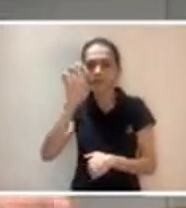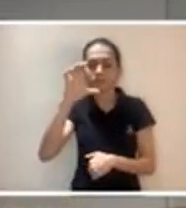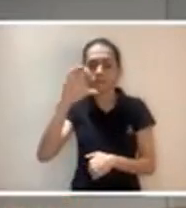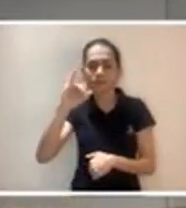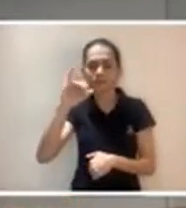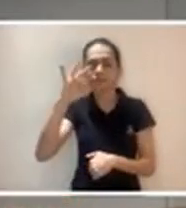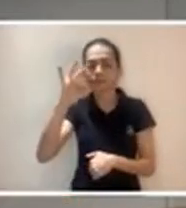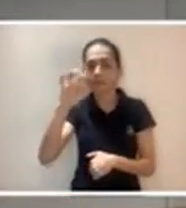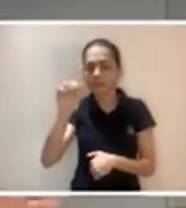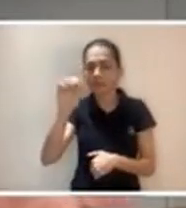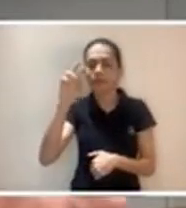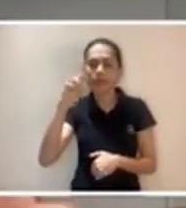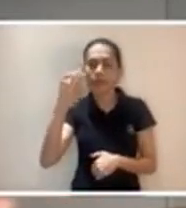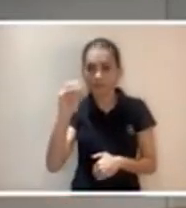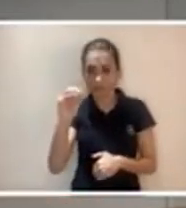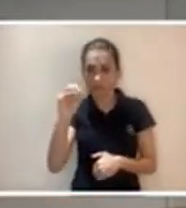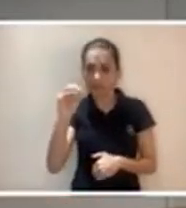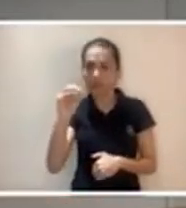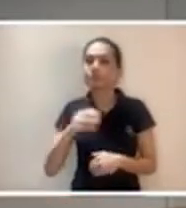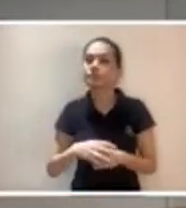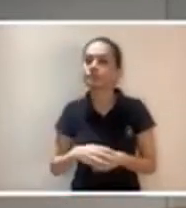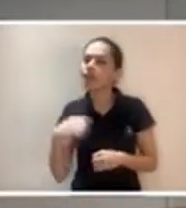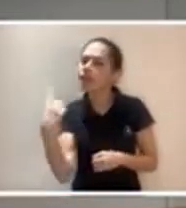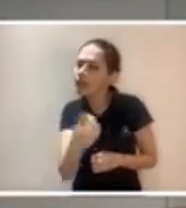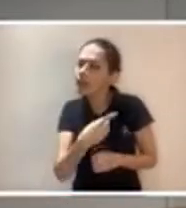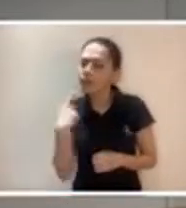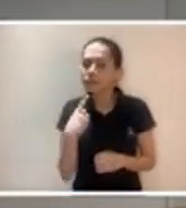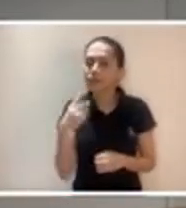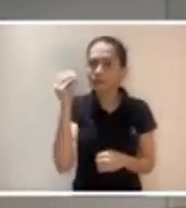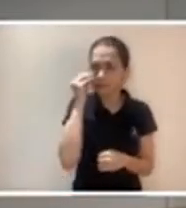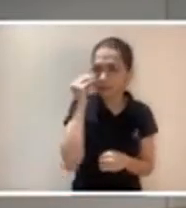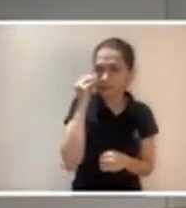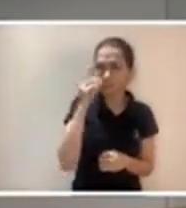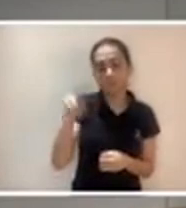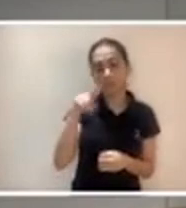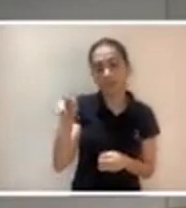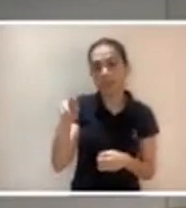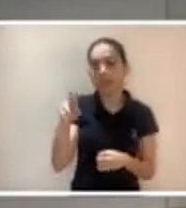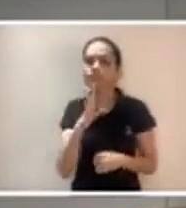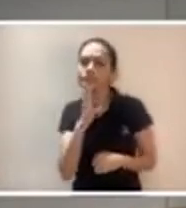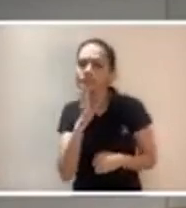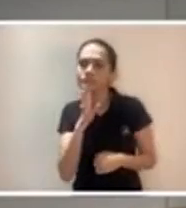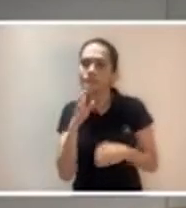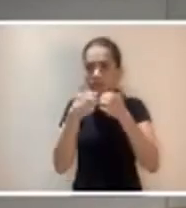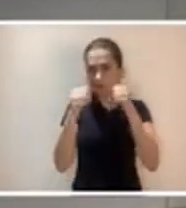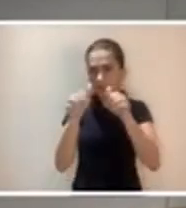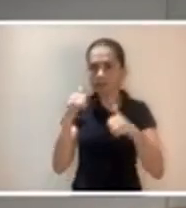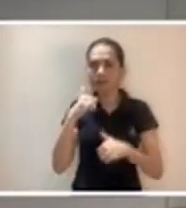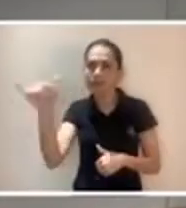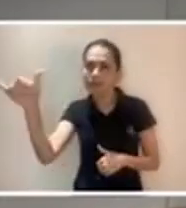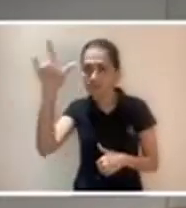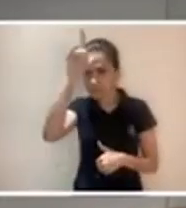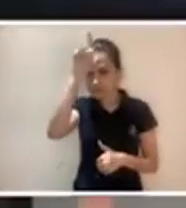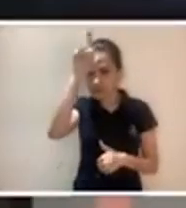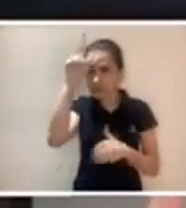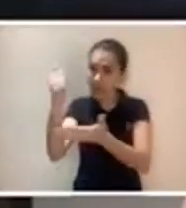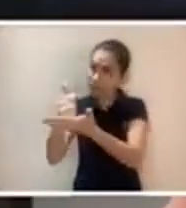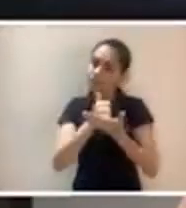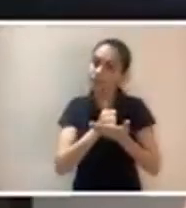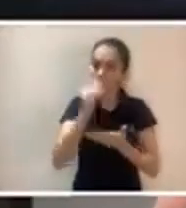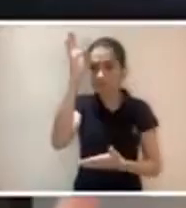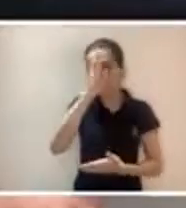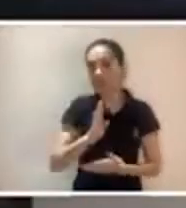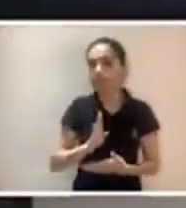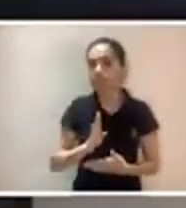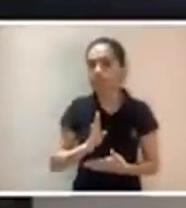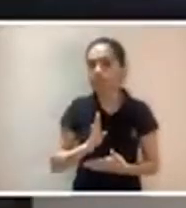integral, que foi desenvolvido na Alemanha, o E-Citaro. Então a gente tentou usar o máximo de sinergias possíveis do